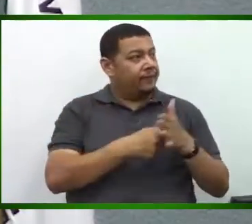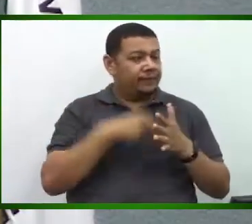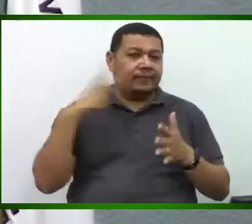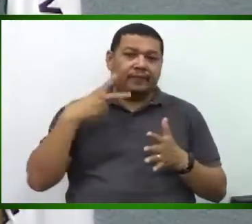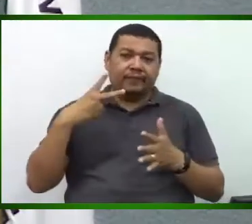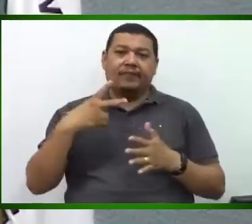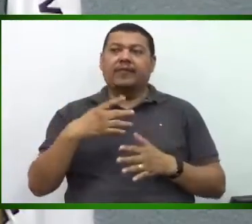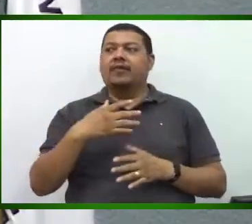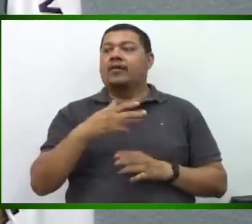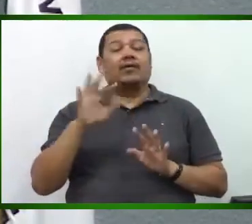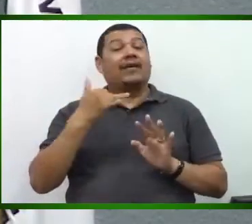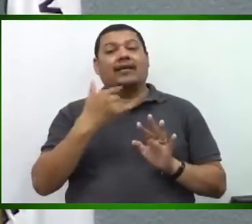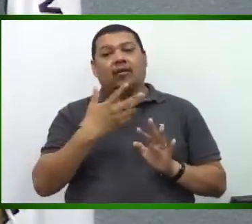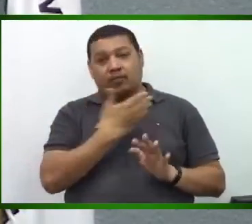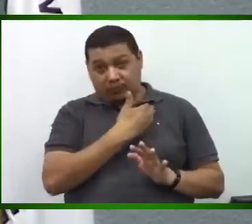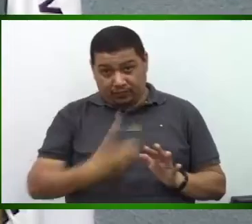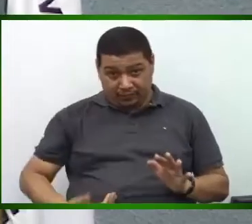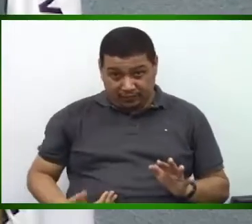atende,